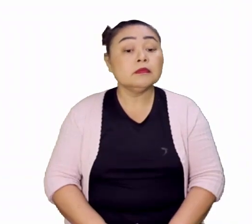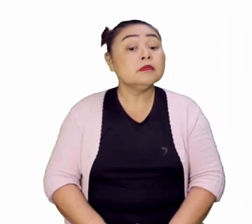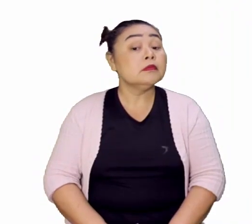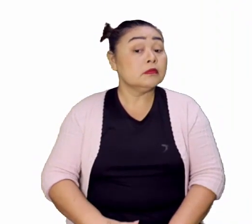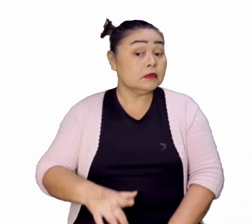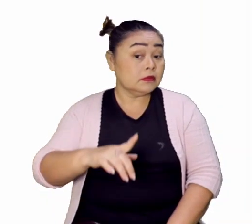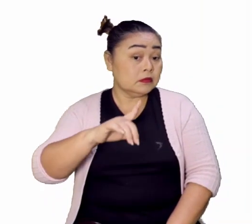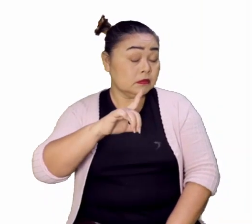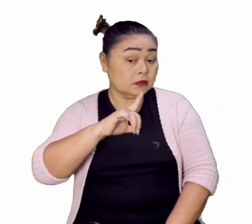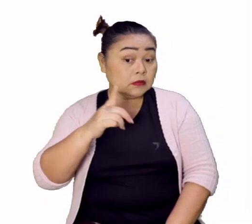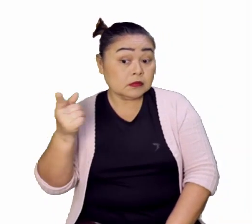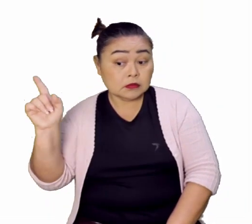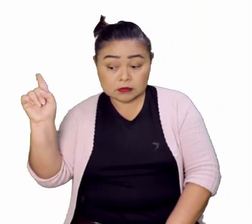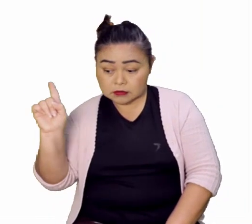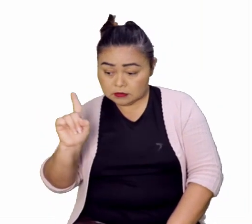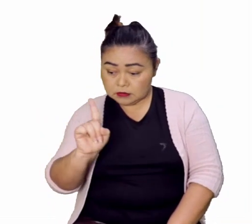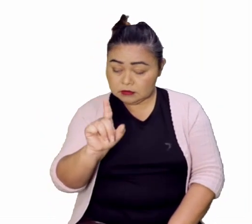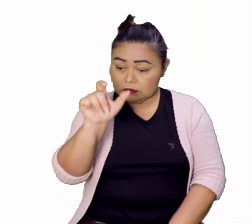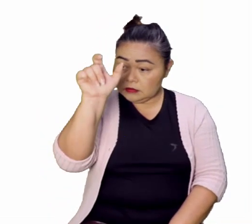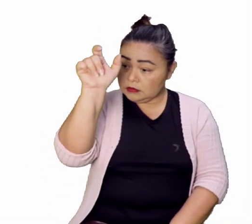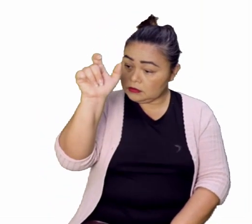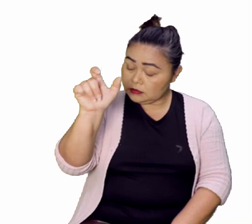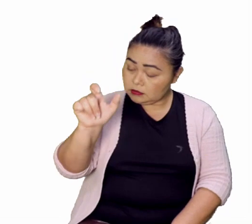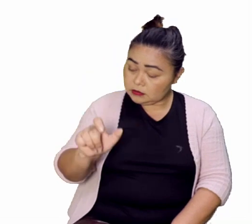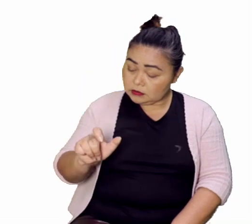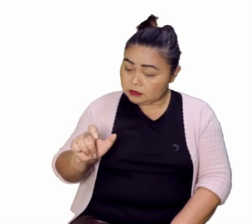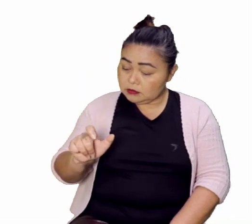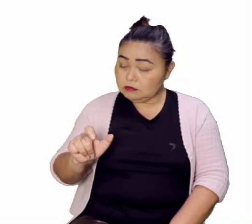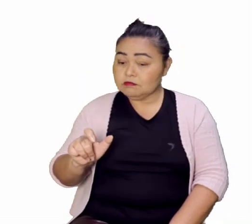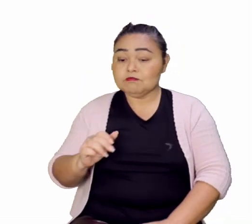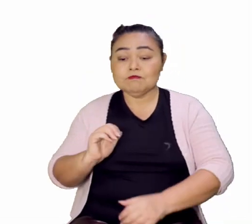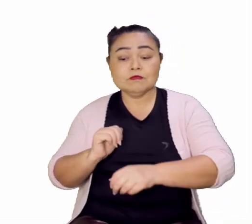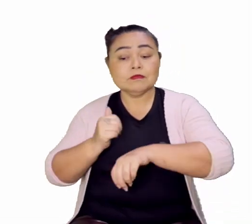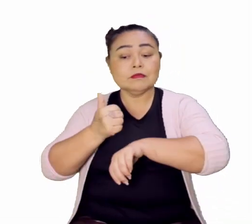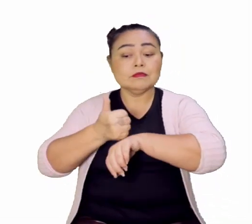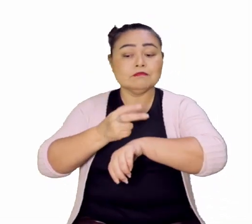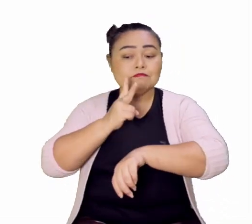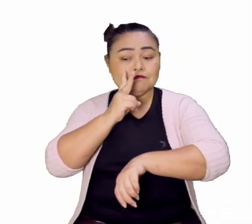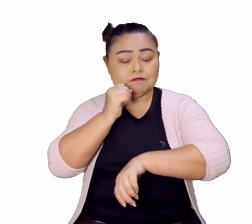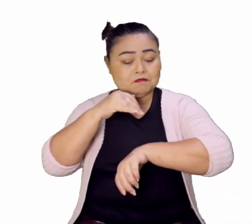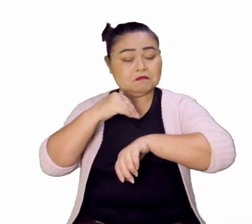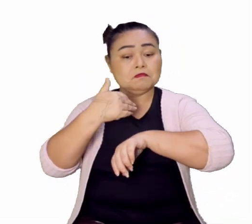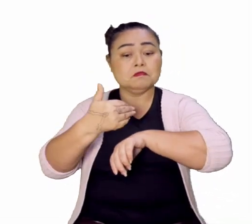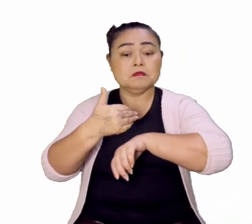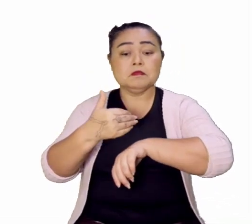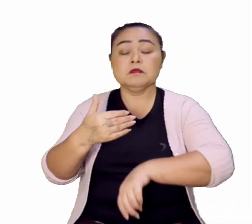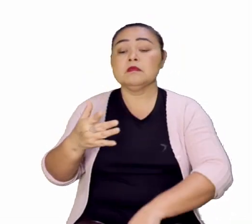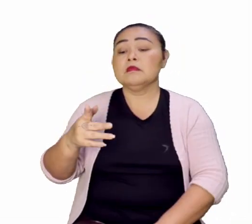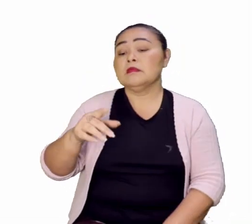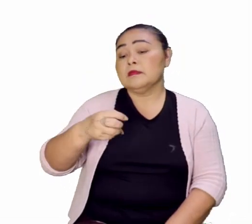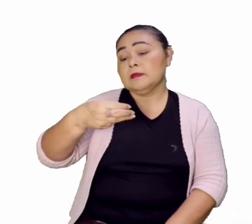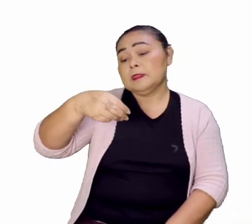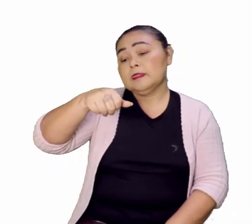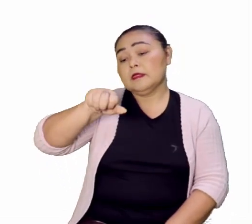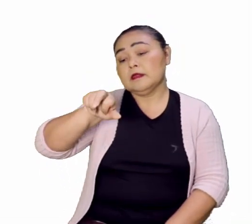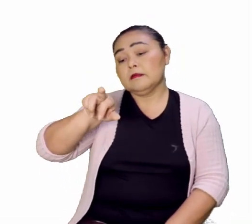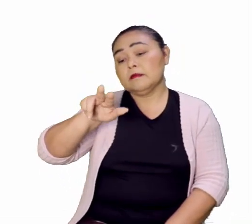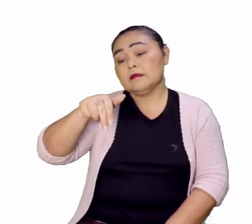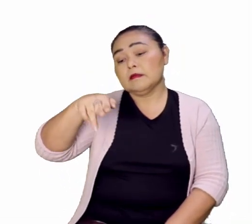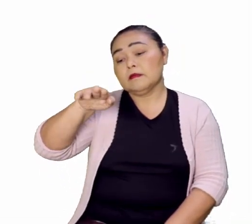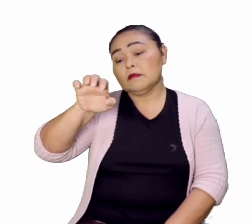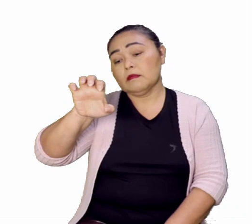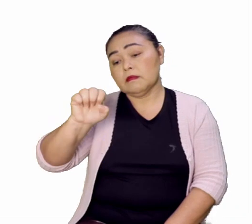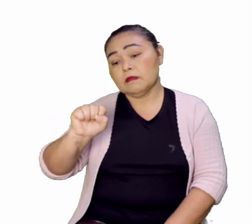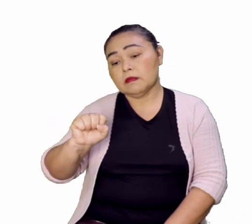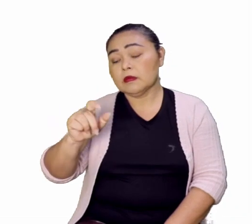Aí, quando chega no poder, Dom Sebastião de Mello, mais conhecido como Marquês de Paul Ball, é ele que